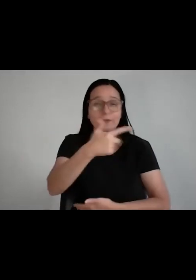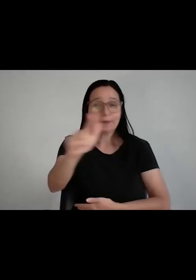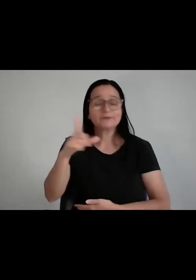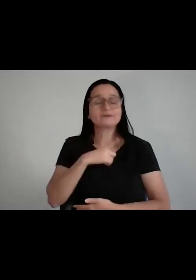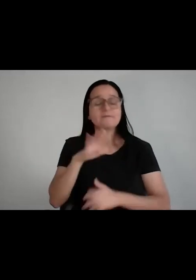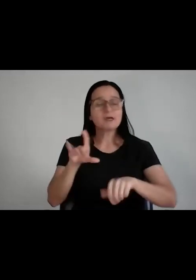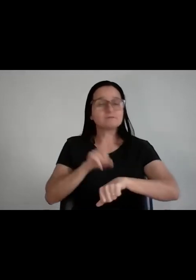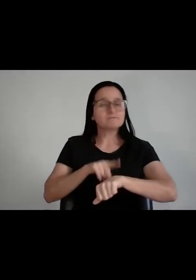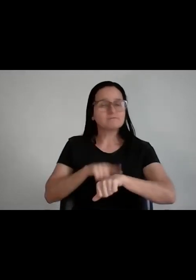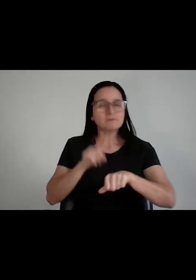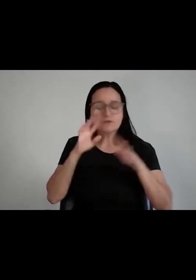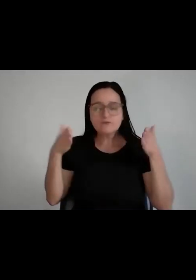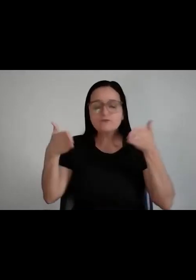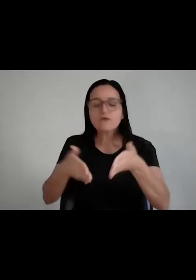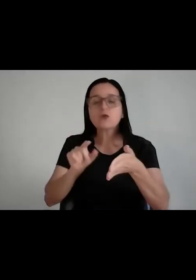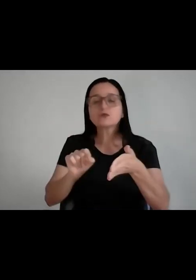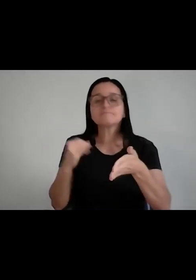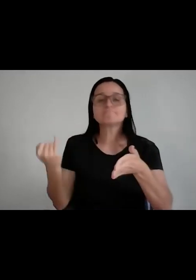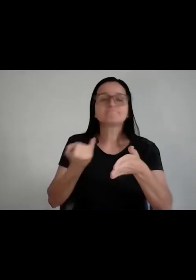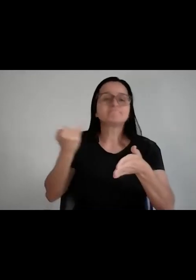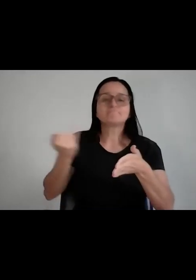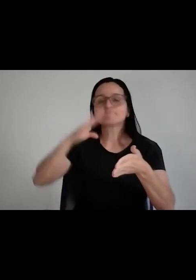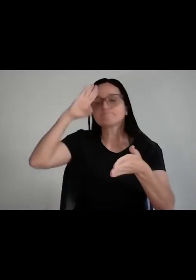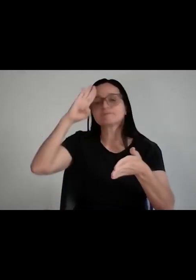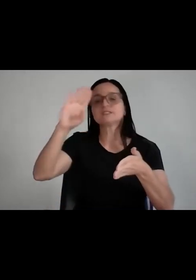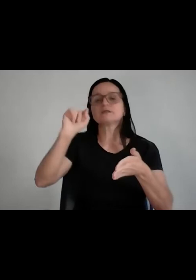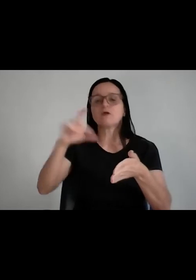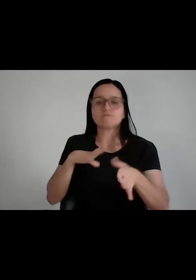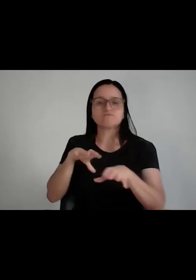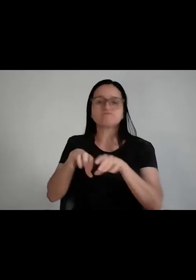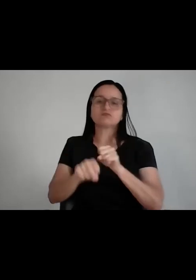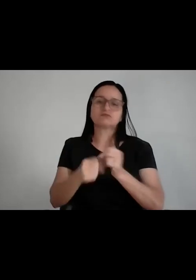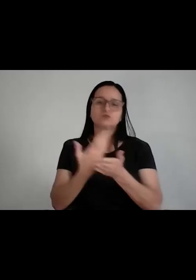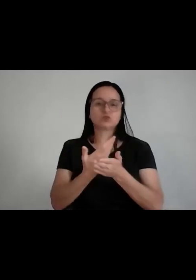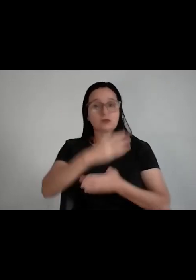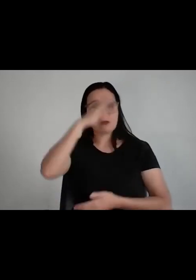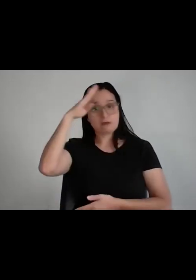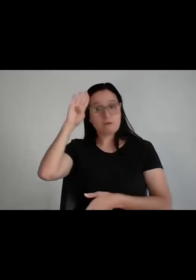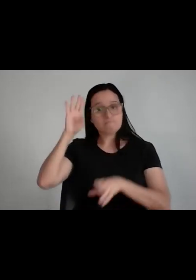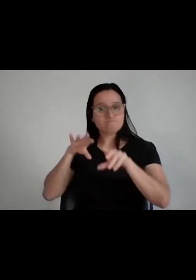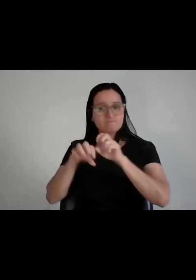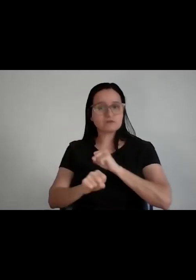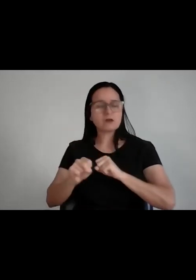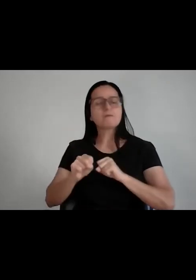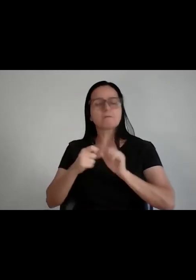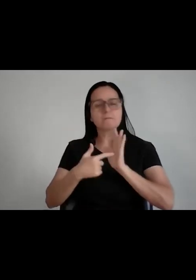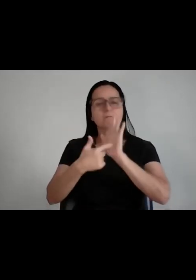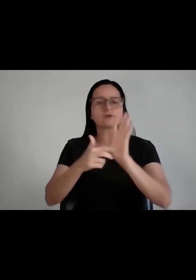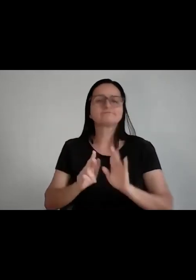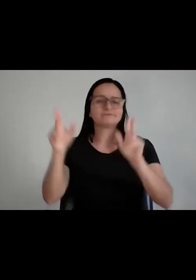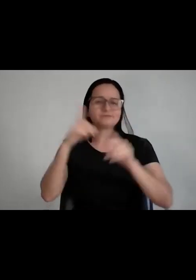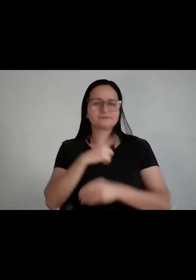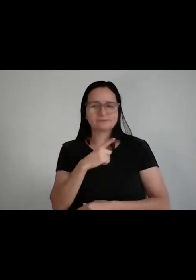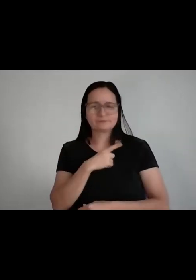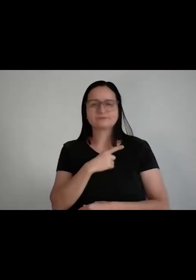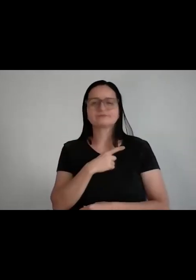você concentrar. A coisa mais importante da sua vida, hoje, é a sua formação acadêmica, porque é o que vai fazer a diferença, tá? O que está